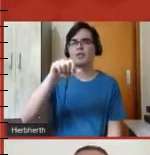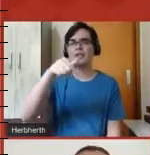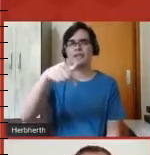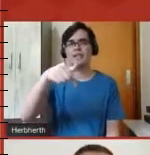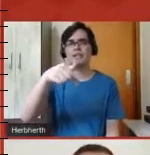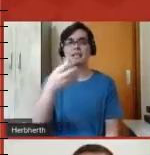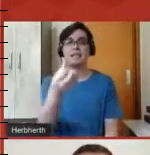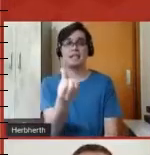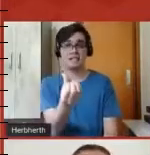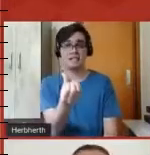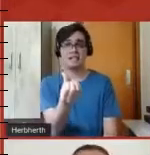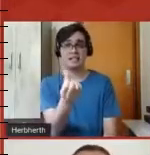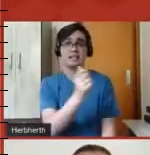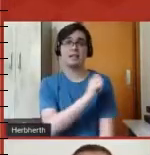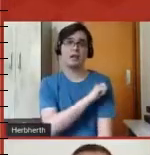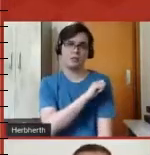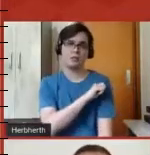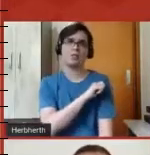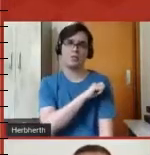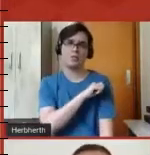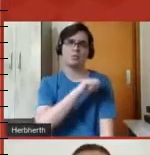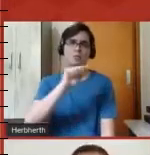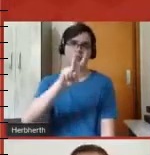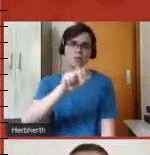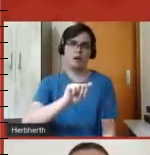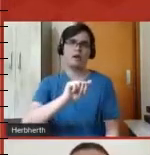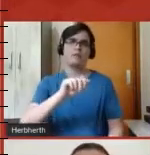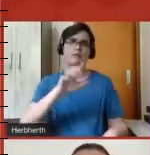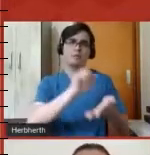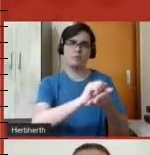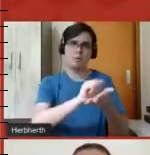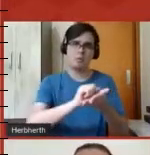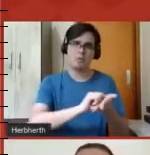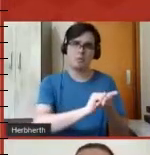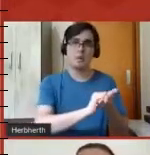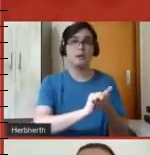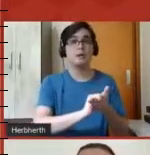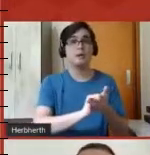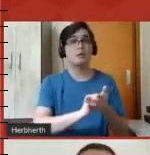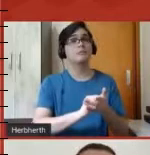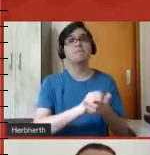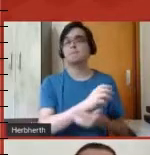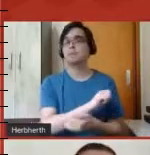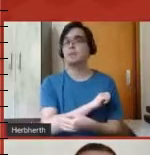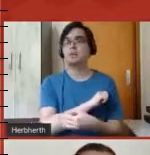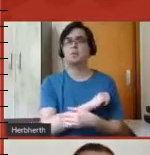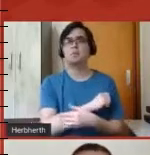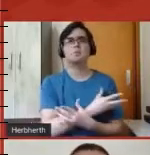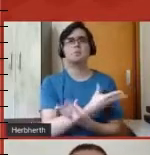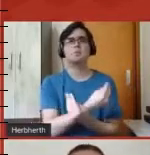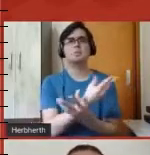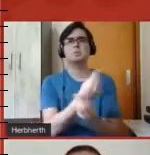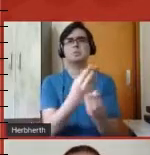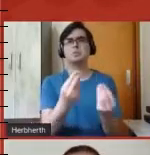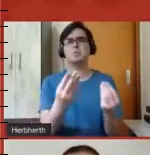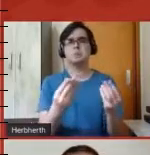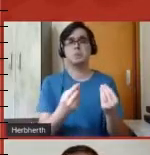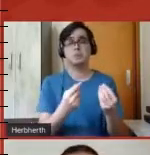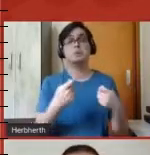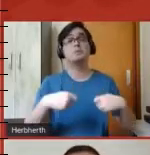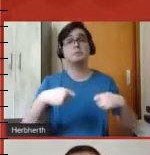mas uma quantidade muito, muito grande de alunos que nós precisaríamos atender para